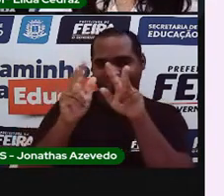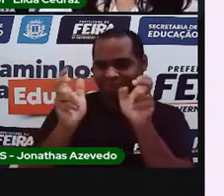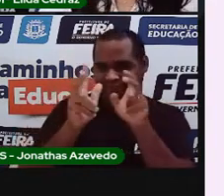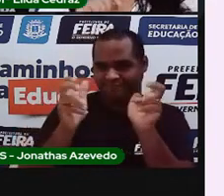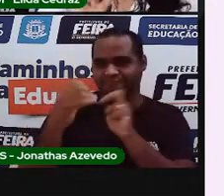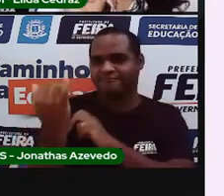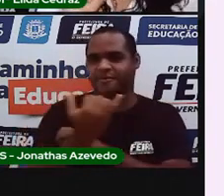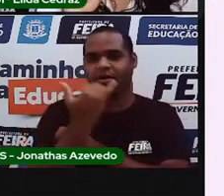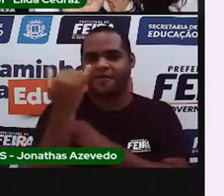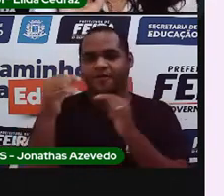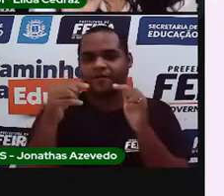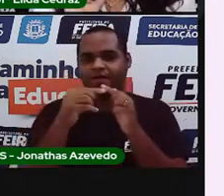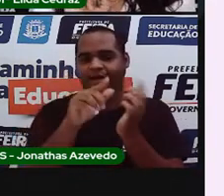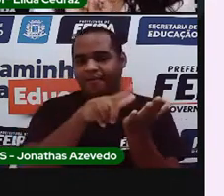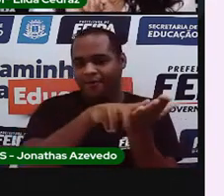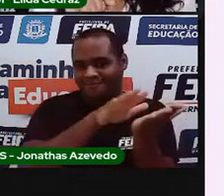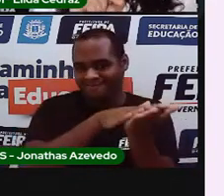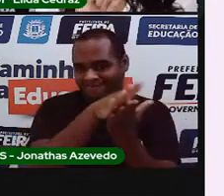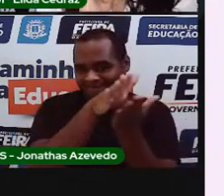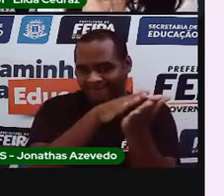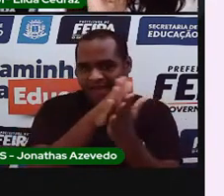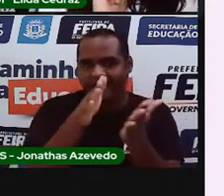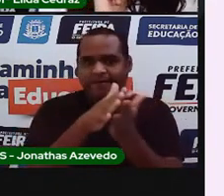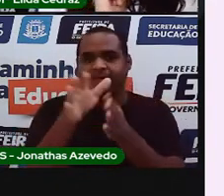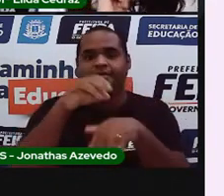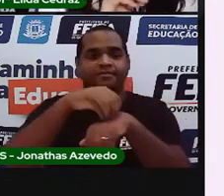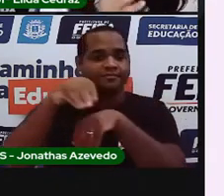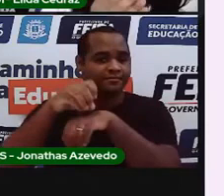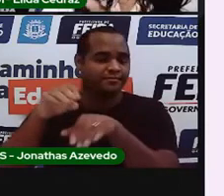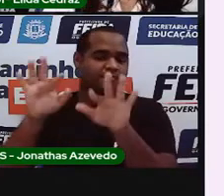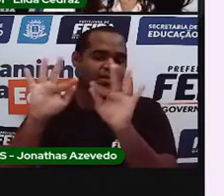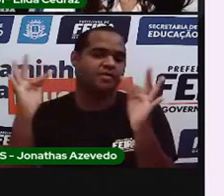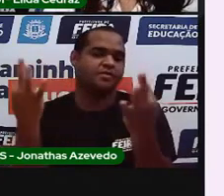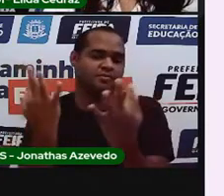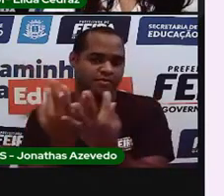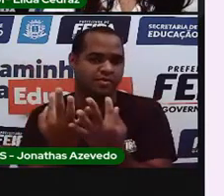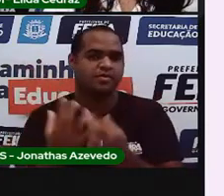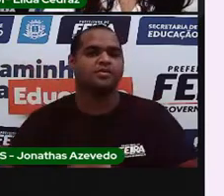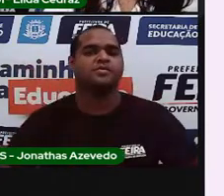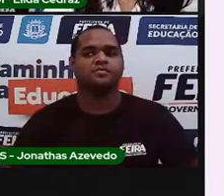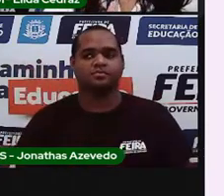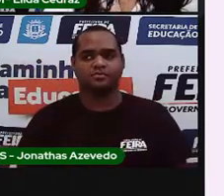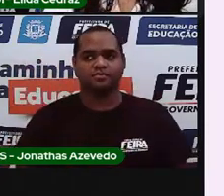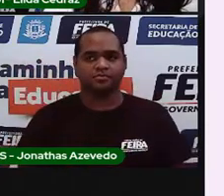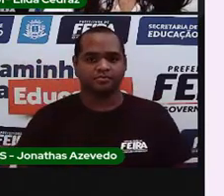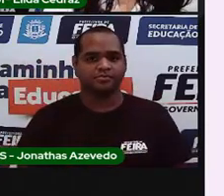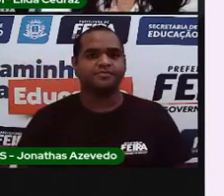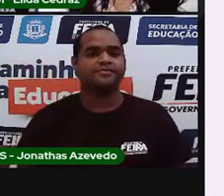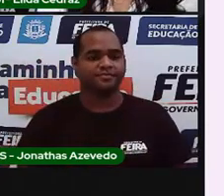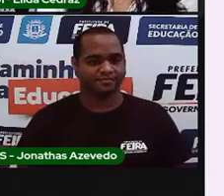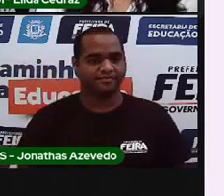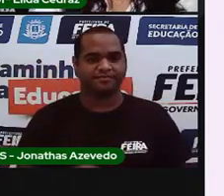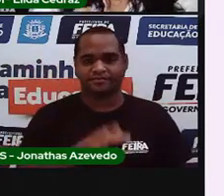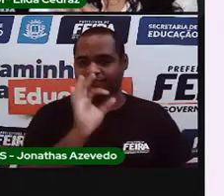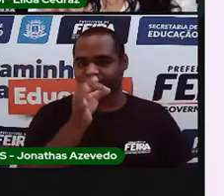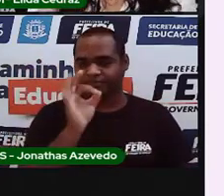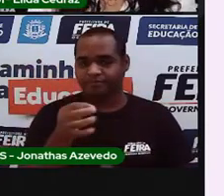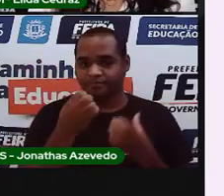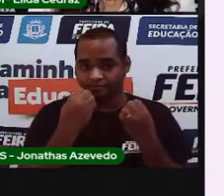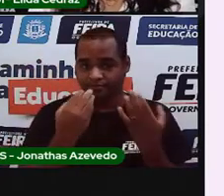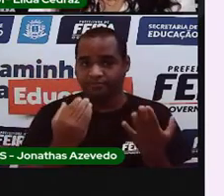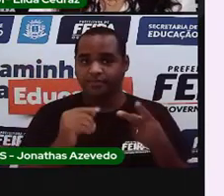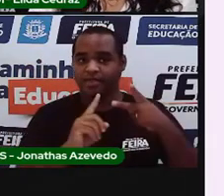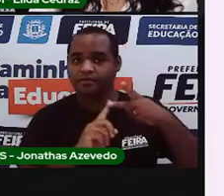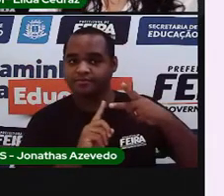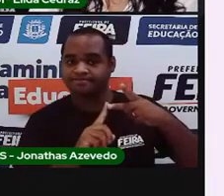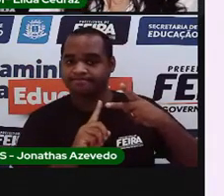Moleque, que está na folha impressa conforme as orientações enviadas para a família. Certo? E